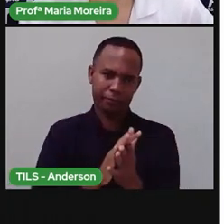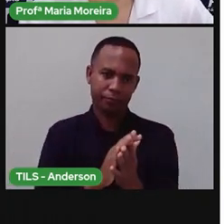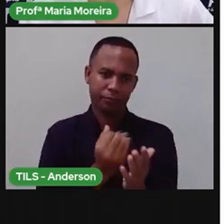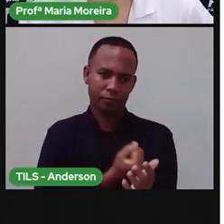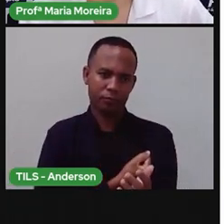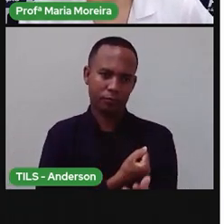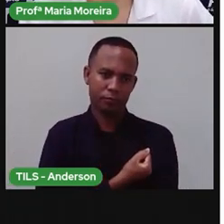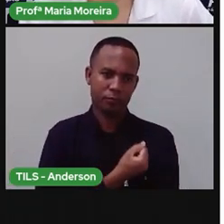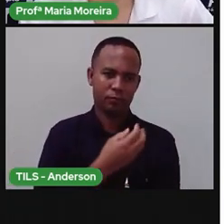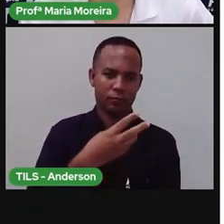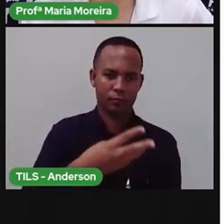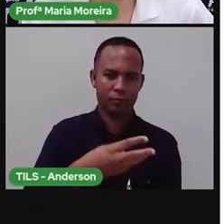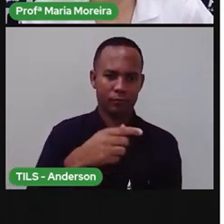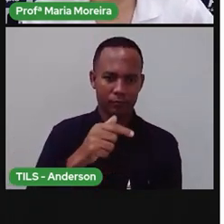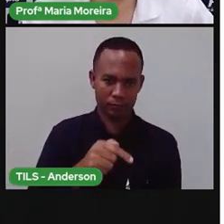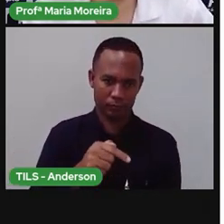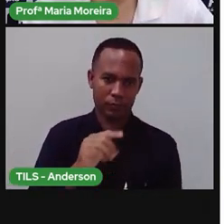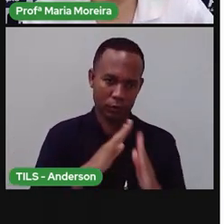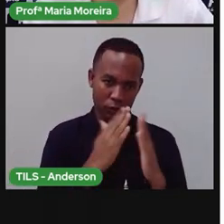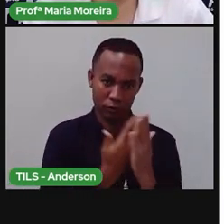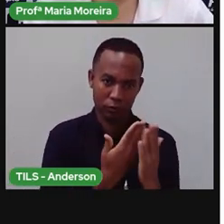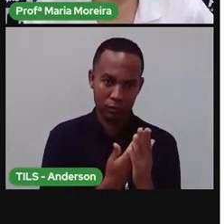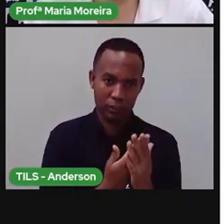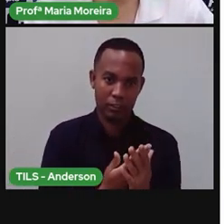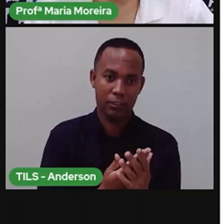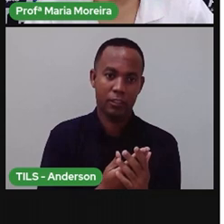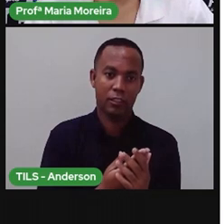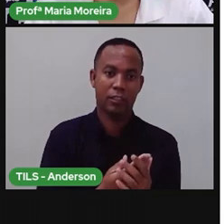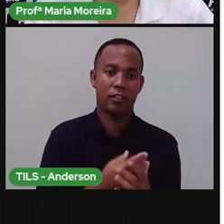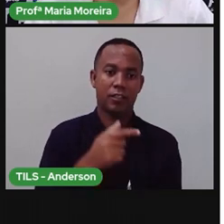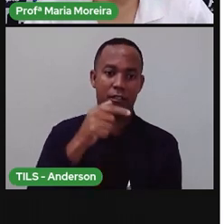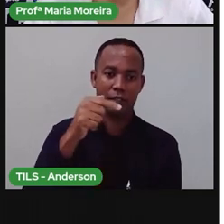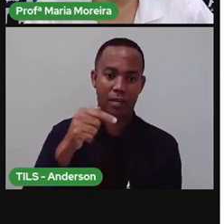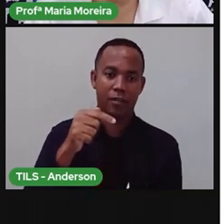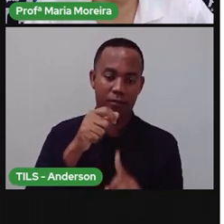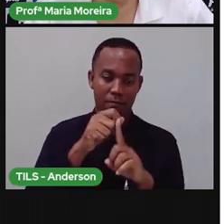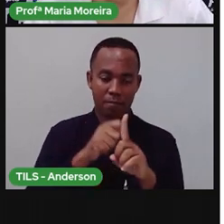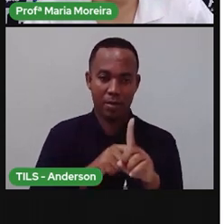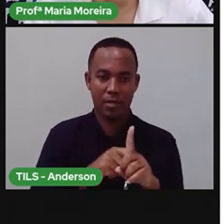Hoje, 7 do mês 5 de 2021.